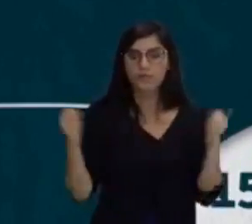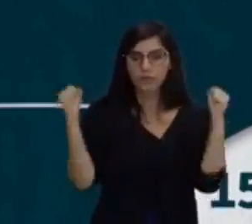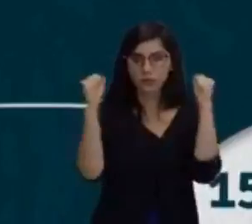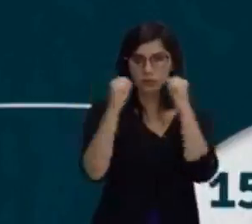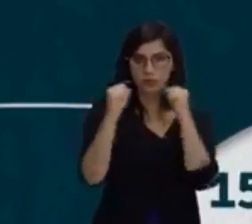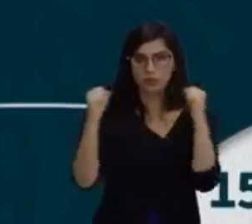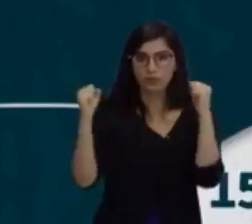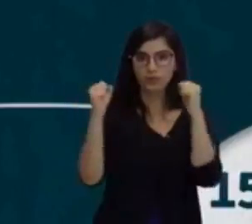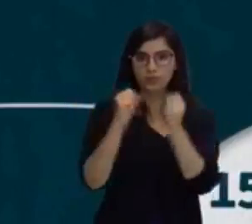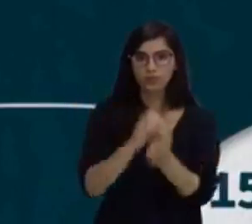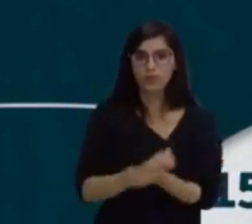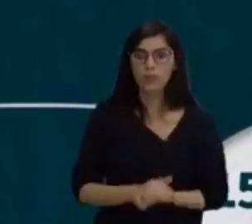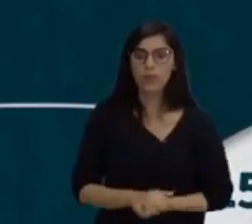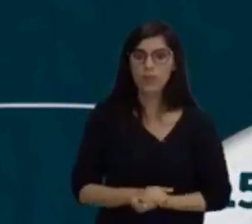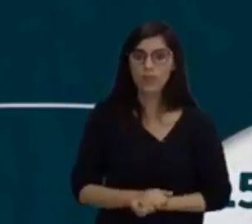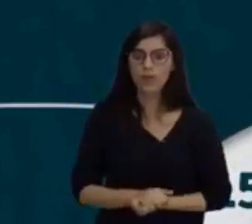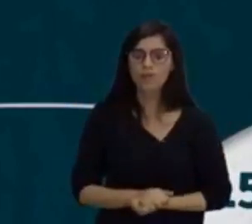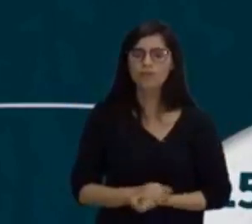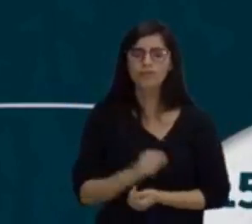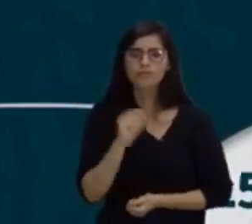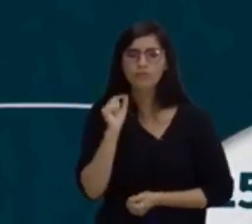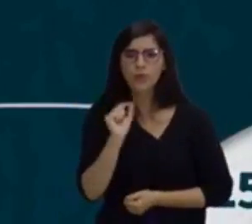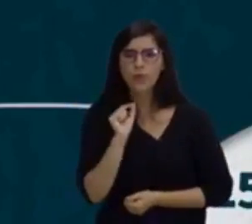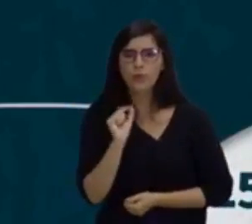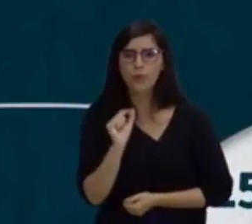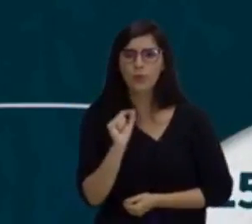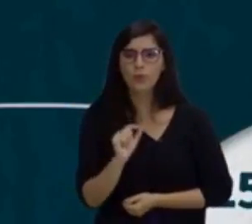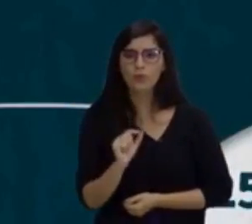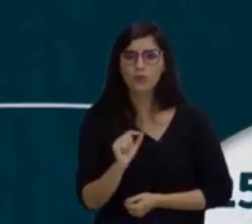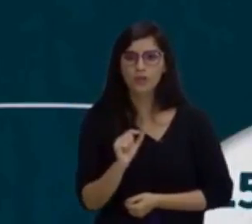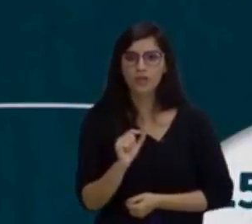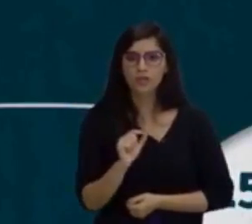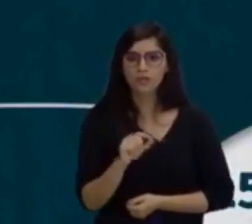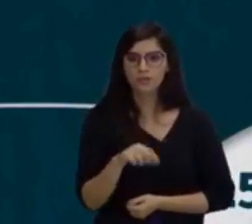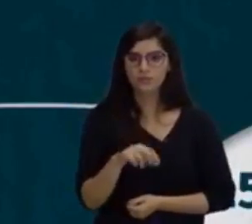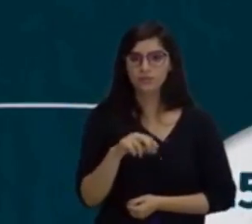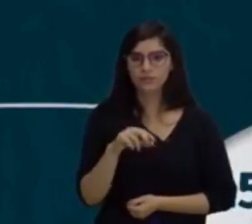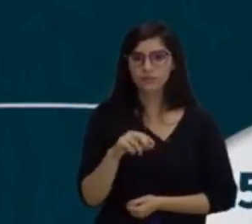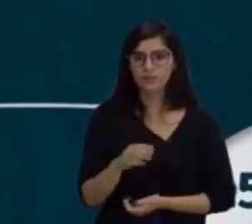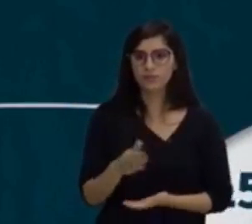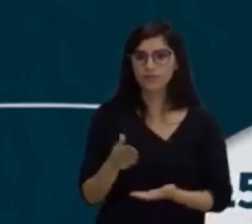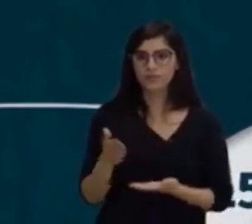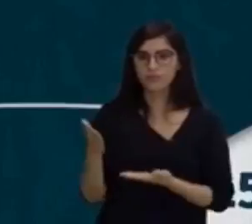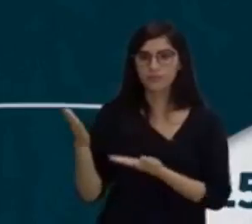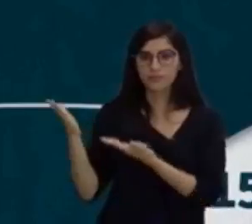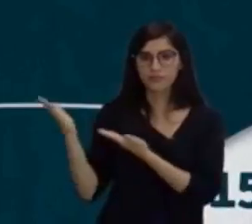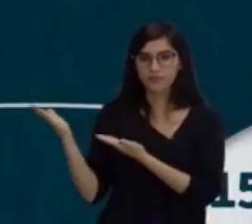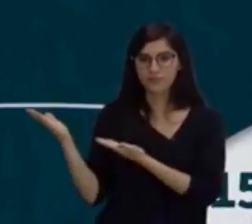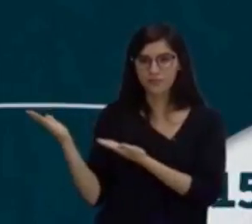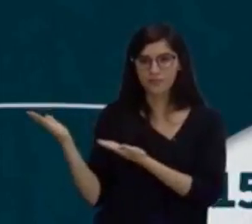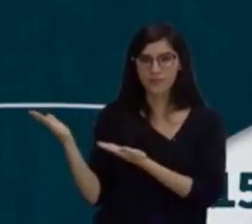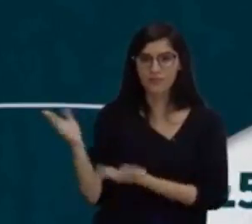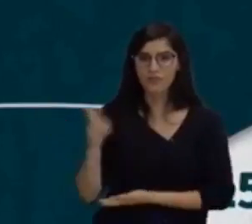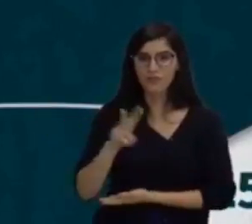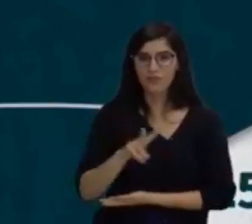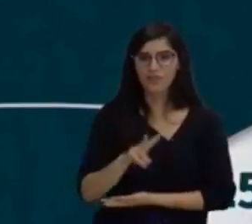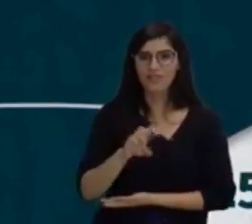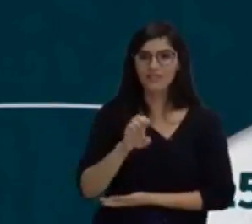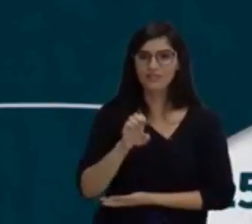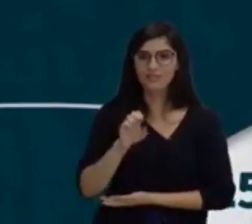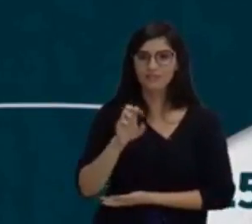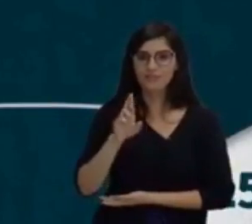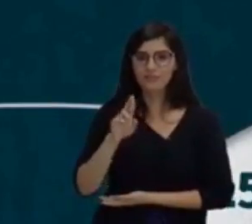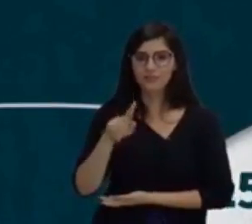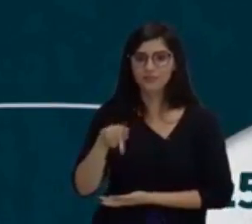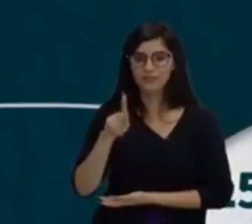treinamento desportivo. O que é que Verkoschnosky, eu acho que é isso o nome, se não for, me perdoem.